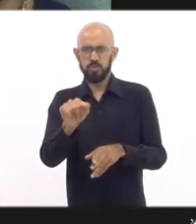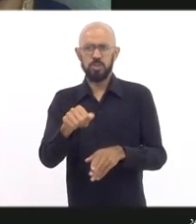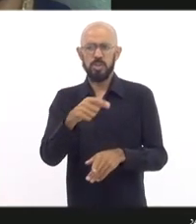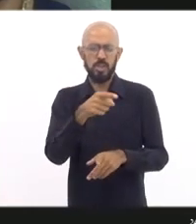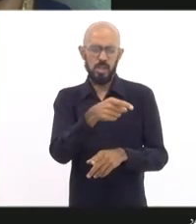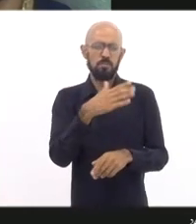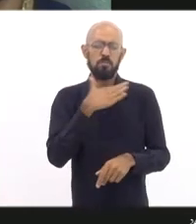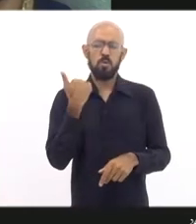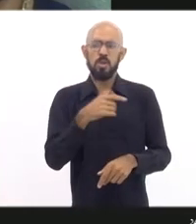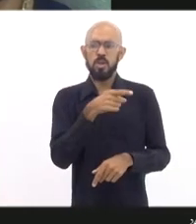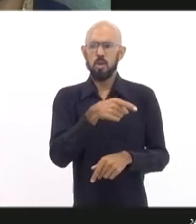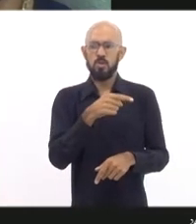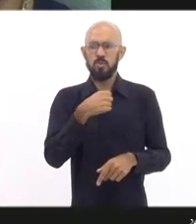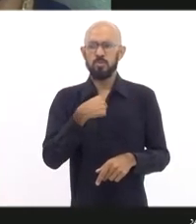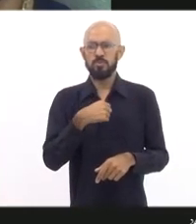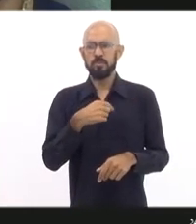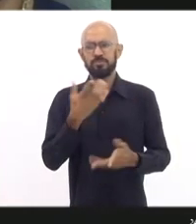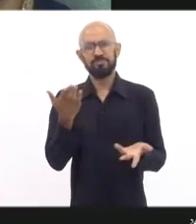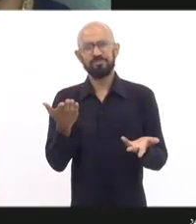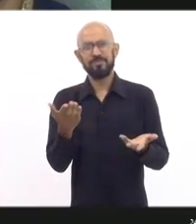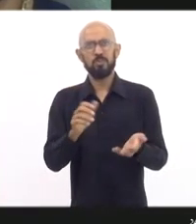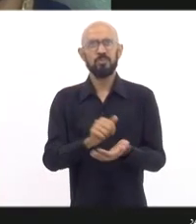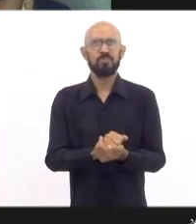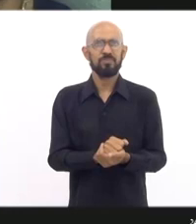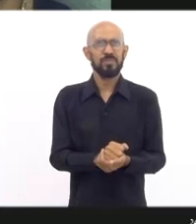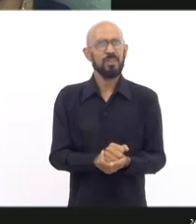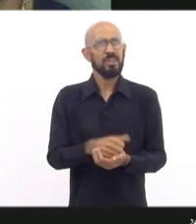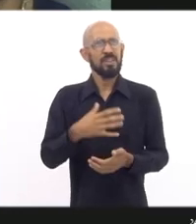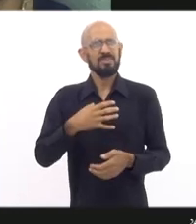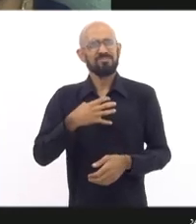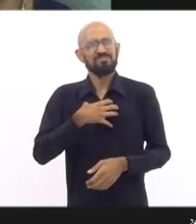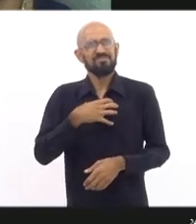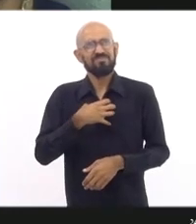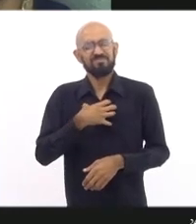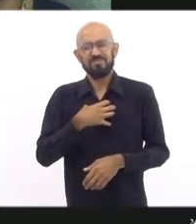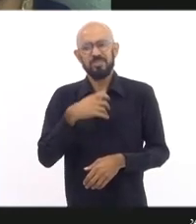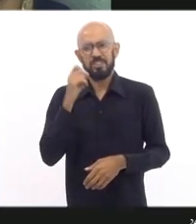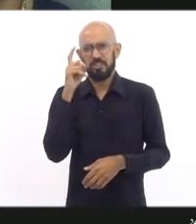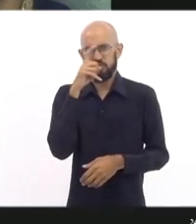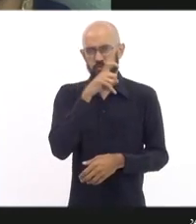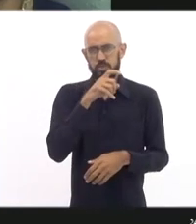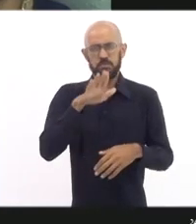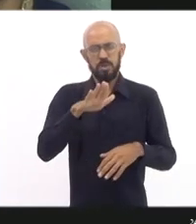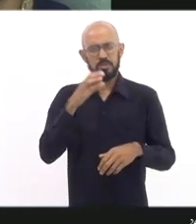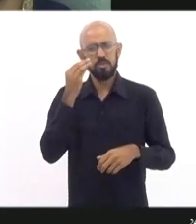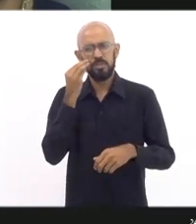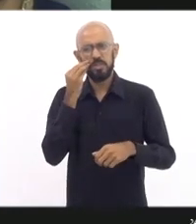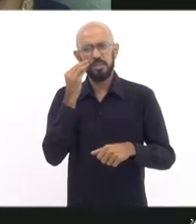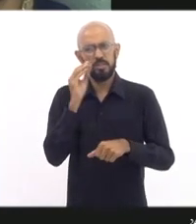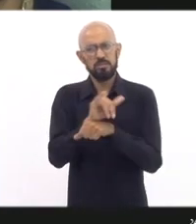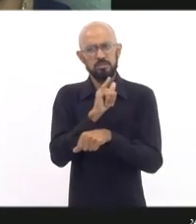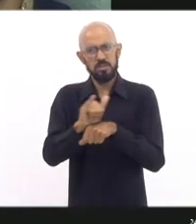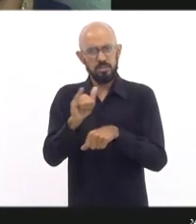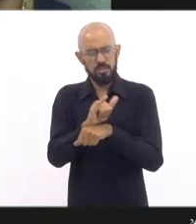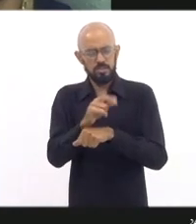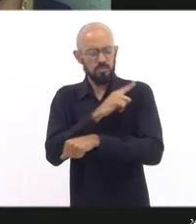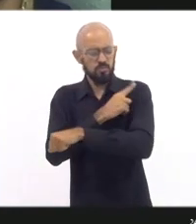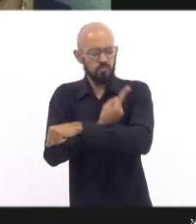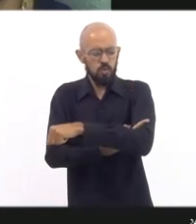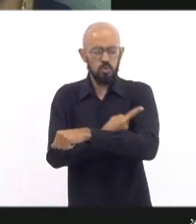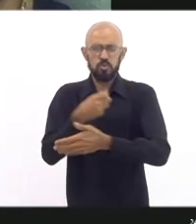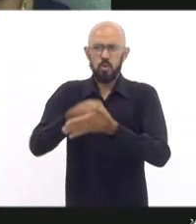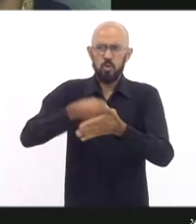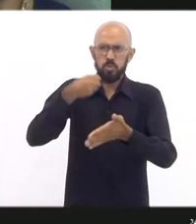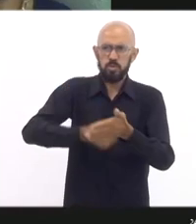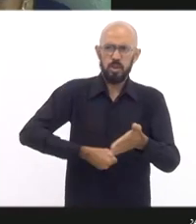ver aquele filme na cabeça, ele está sendo muito difícil para mim. Mas eu estou buscando forças e estou lutando para isso,